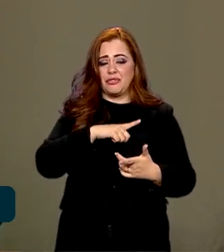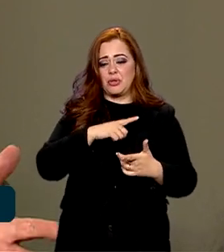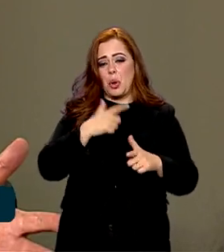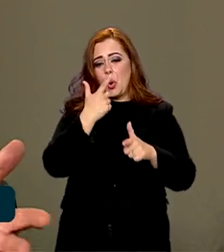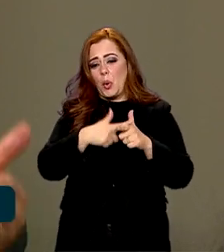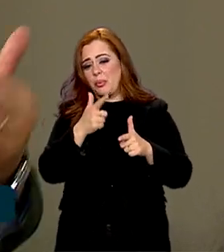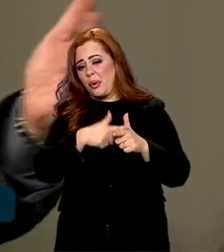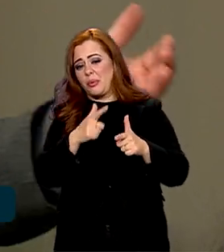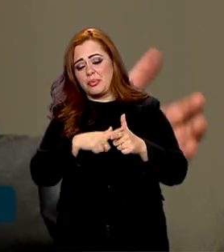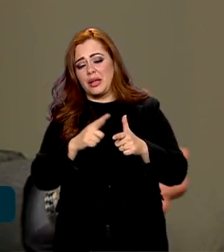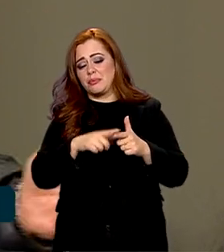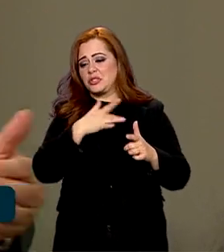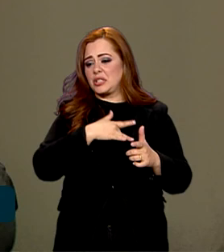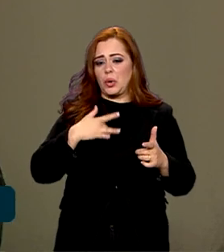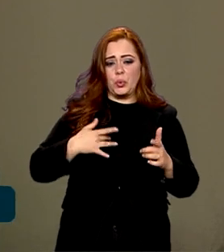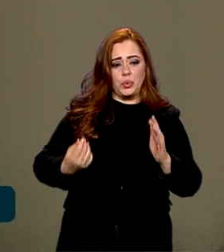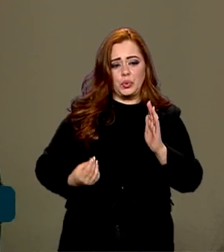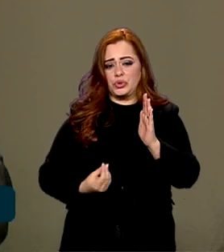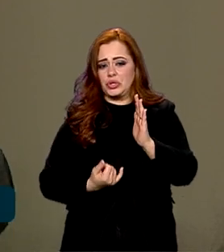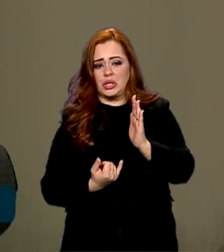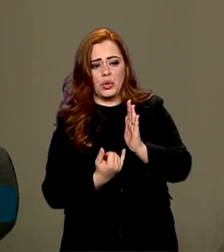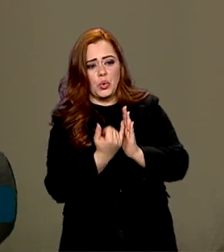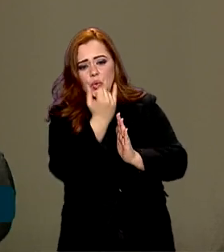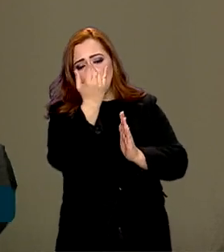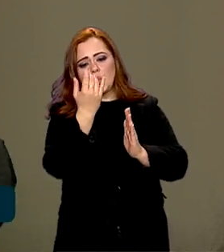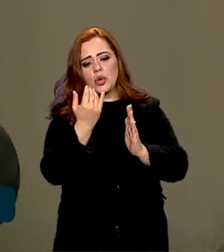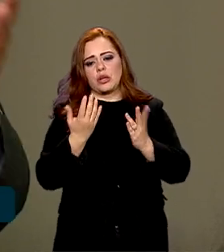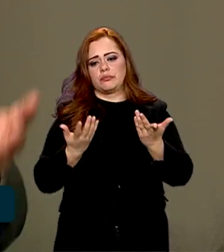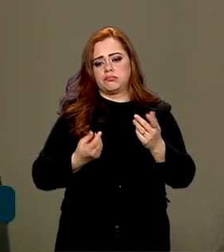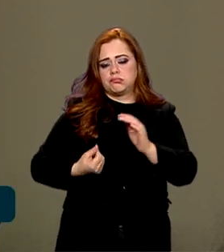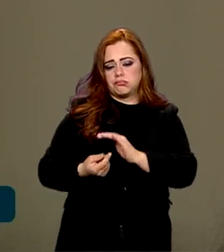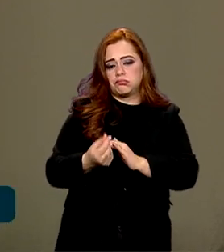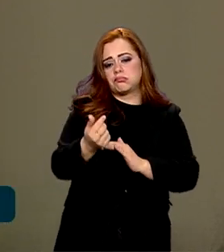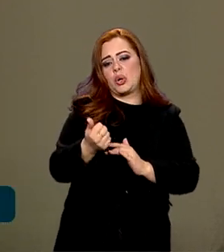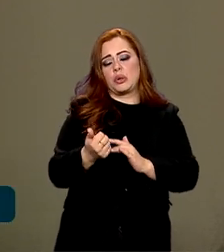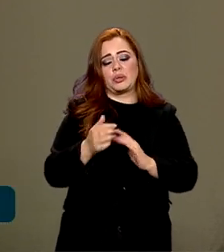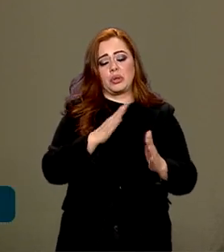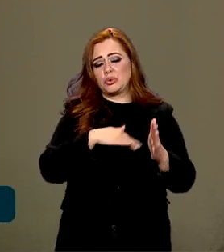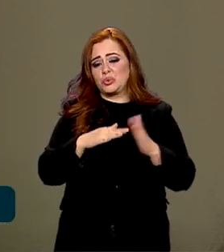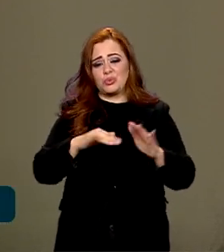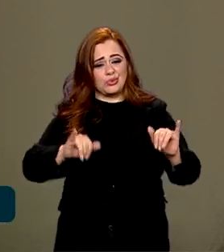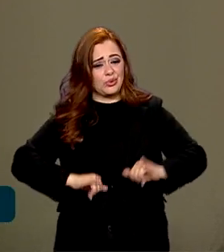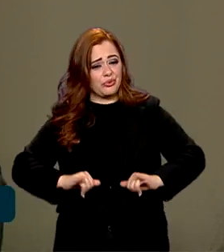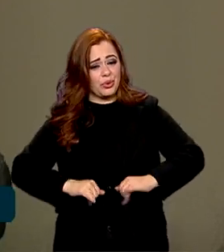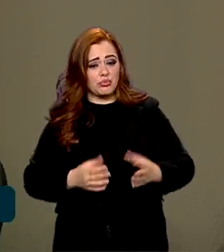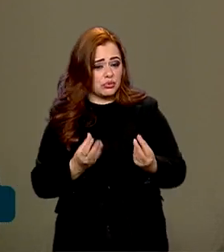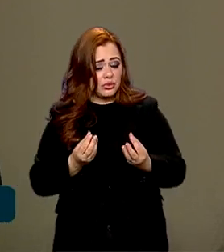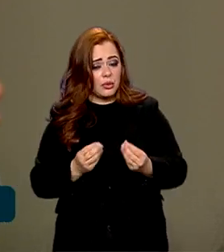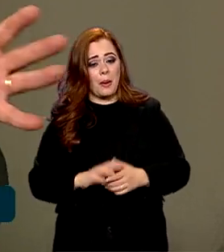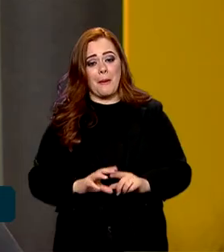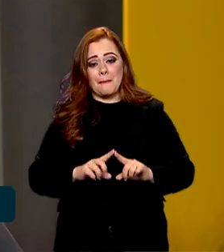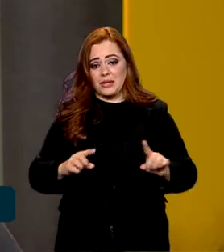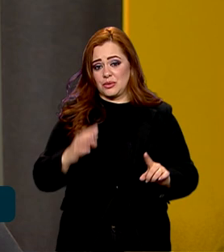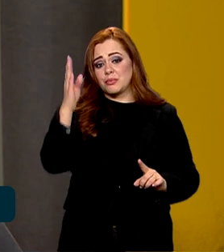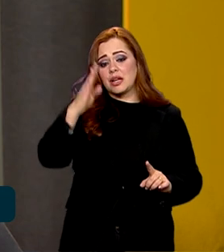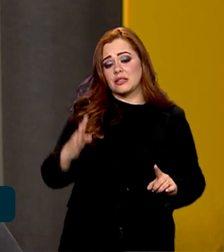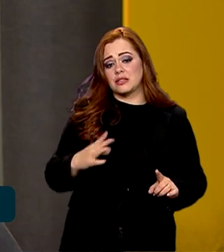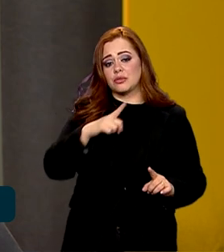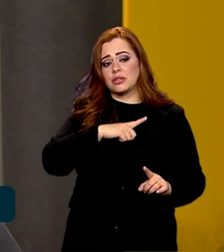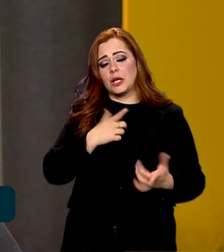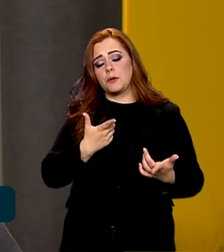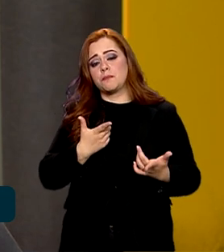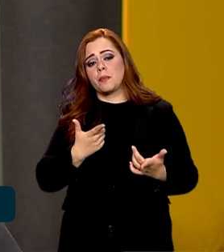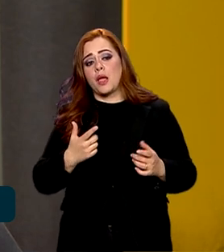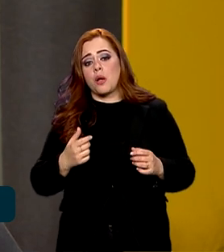inteiro com relação à economia, inflação, as cadeias produtivas sofreram muito com isso, e o Brasil, ele vem dentro de um cenário